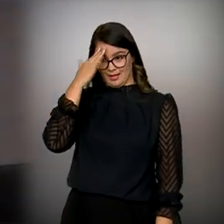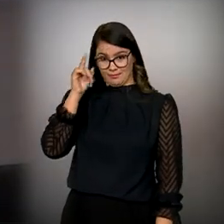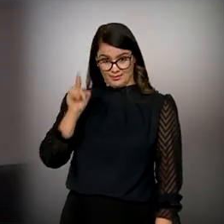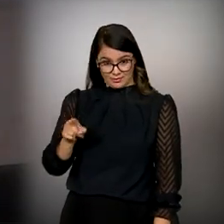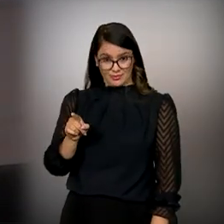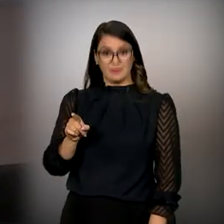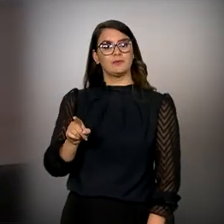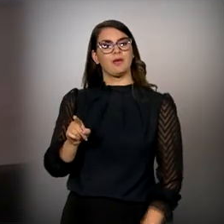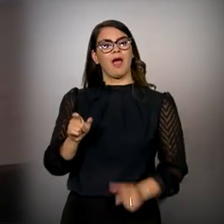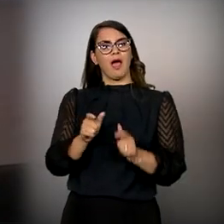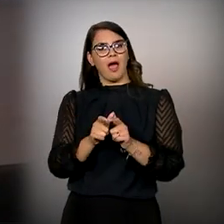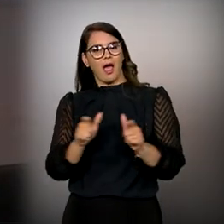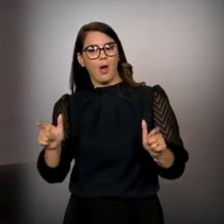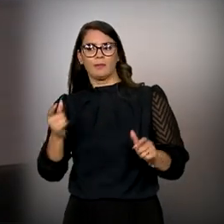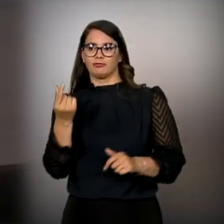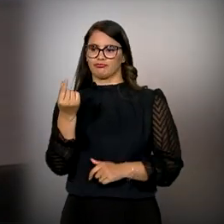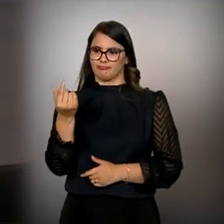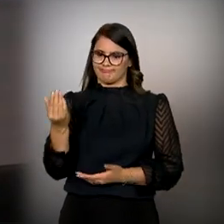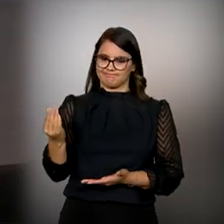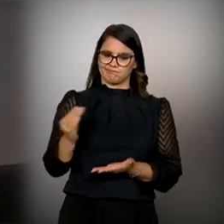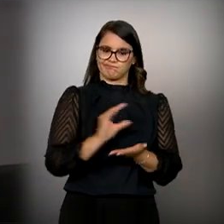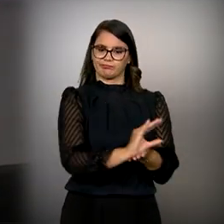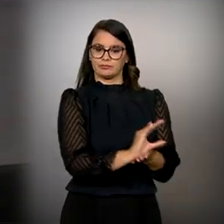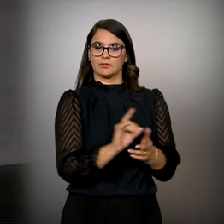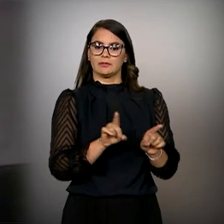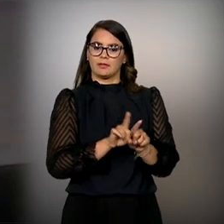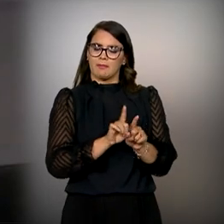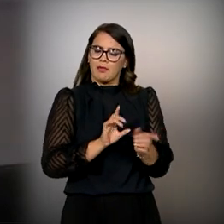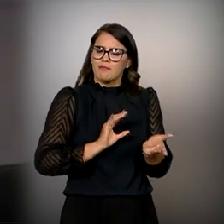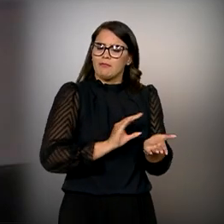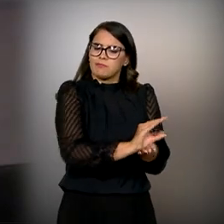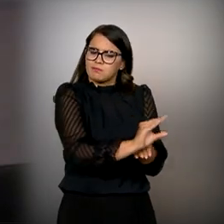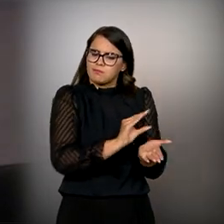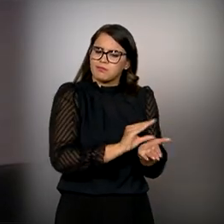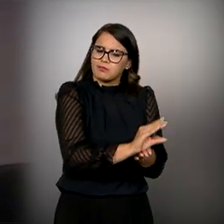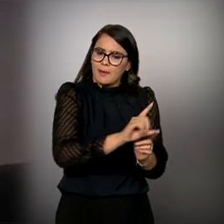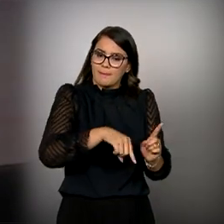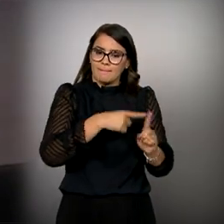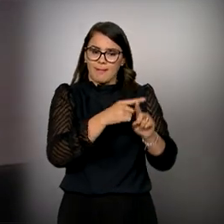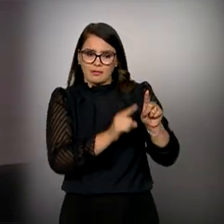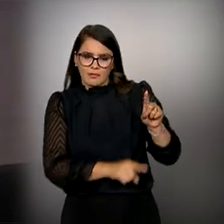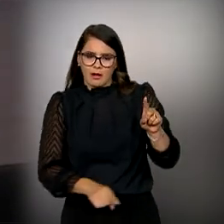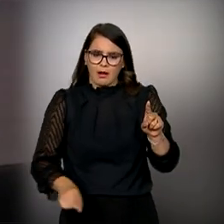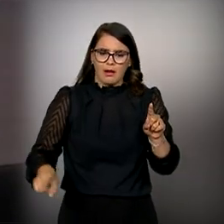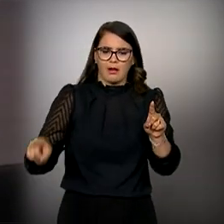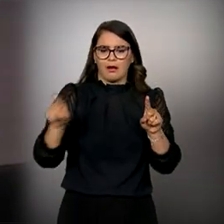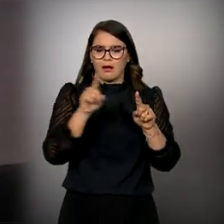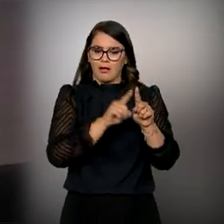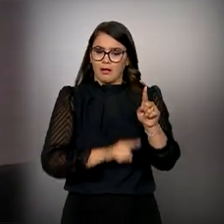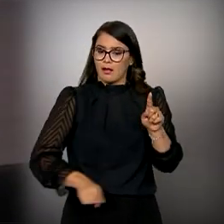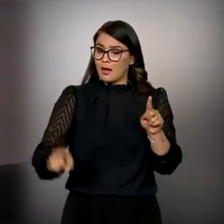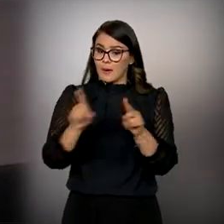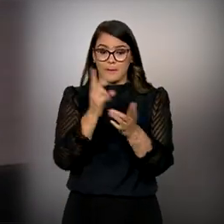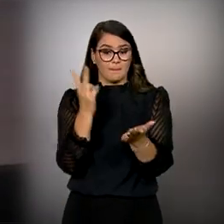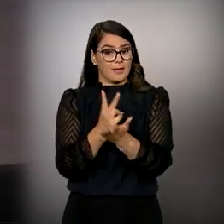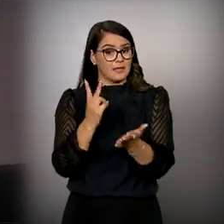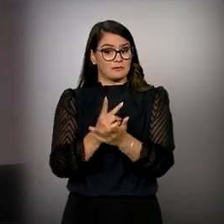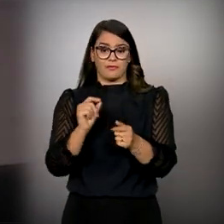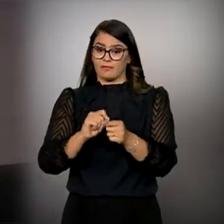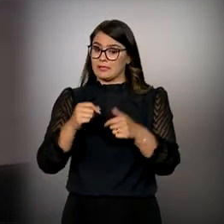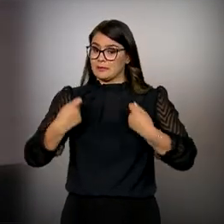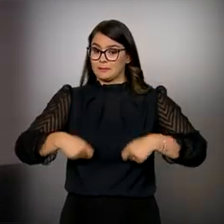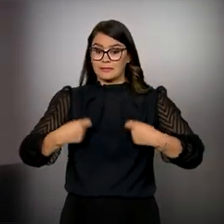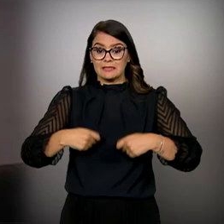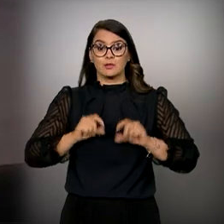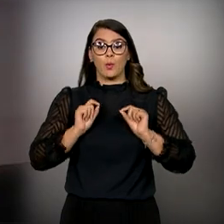credibilidade é que nós aumentamos o capital e, consequentemente, aumentamos o investimento e é um círculo virtuoso, mas nós temos que fazer isso com